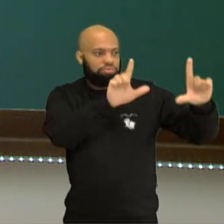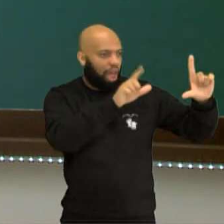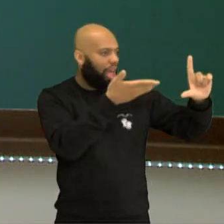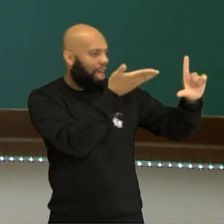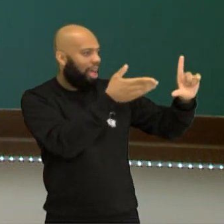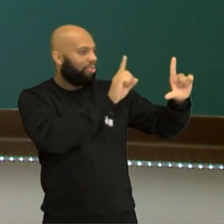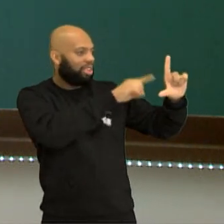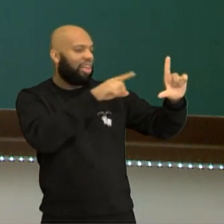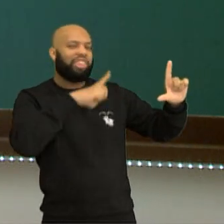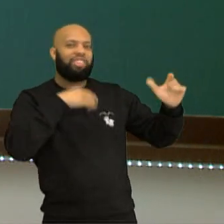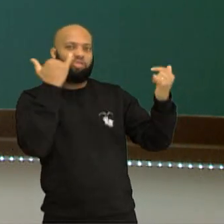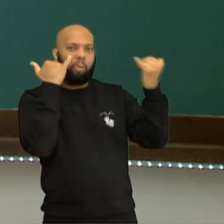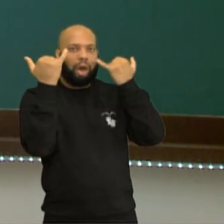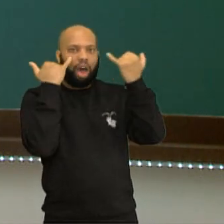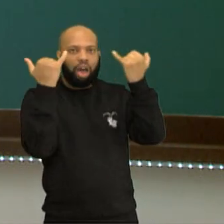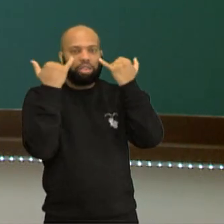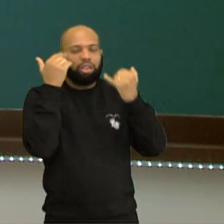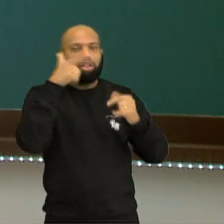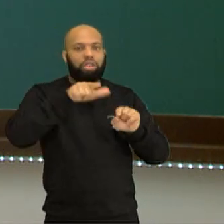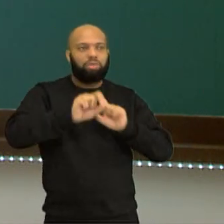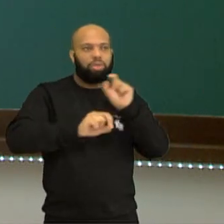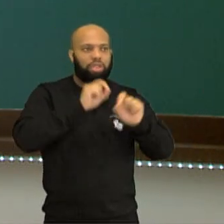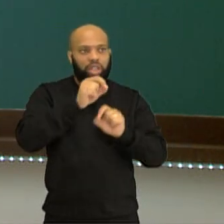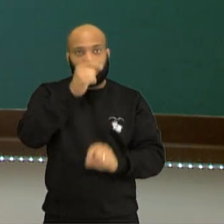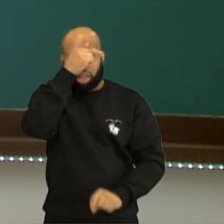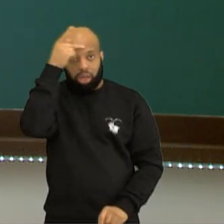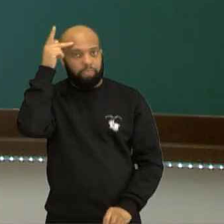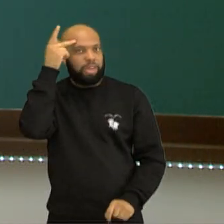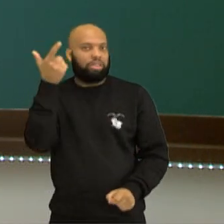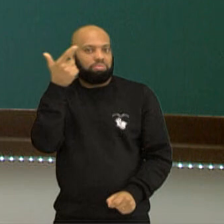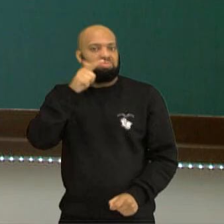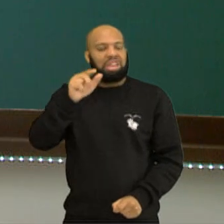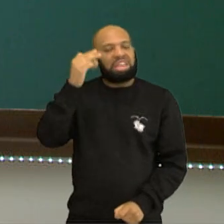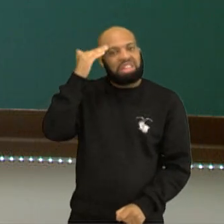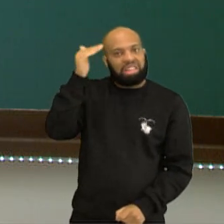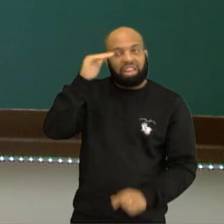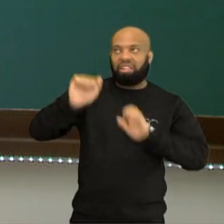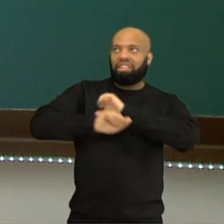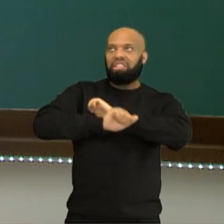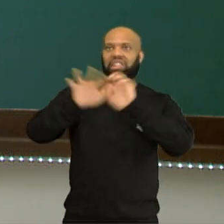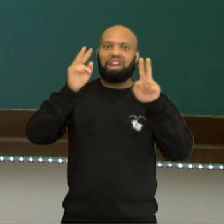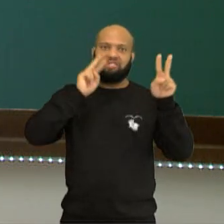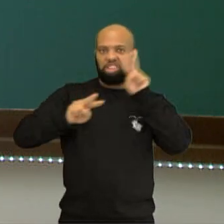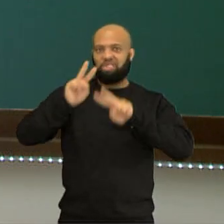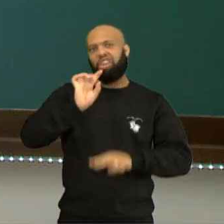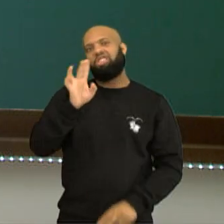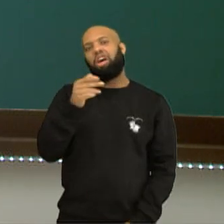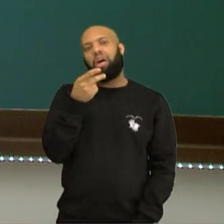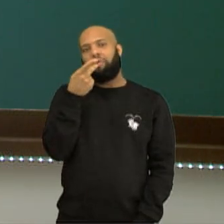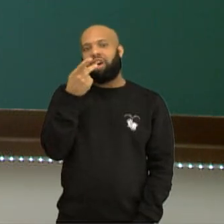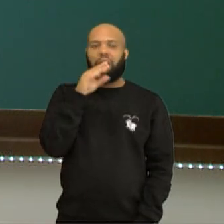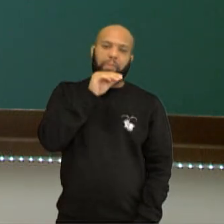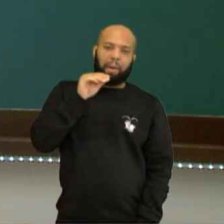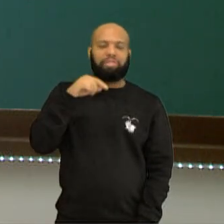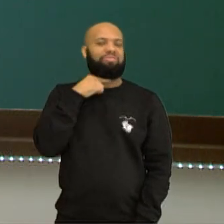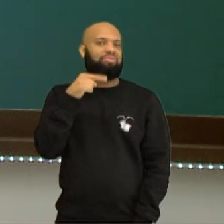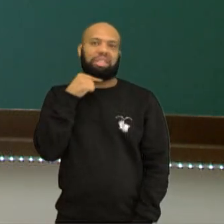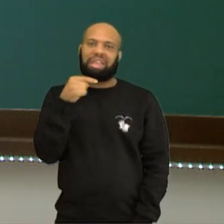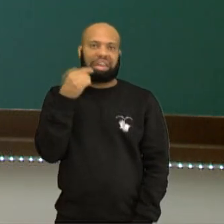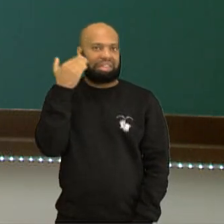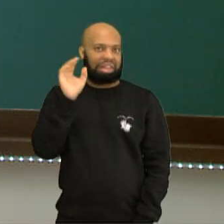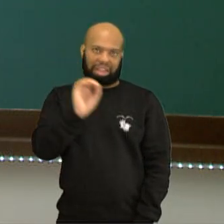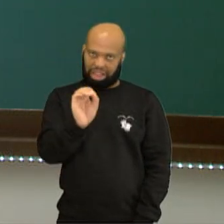informativos para atingir, né? Para mostrar de forma mais visual do que ficar só falando. às vezes, você não consegue